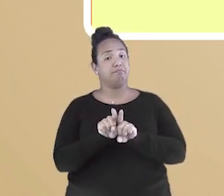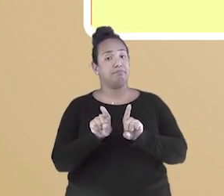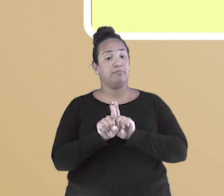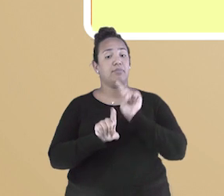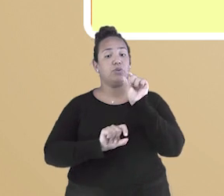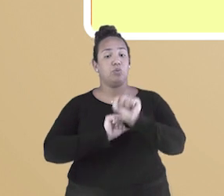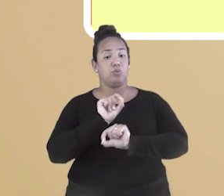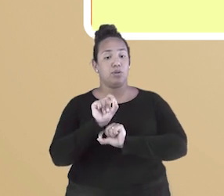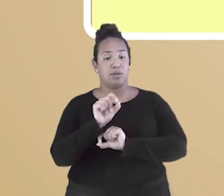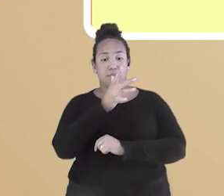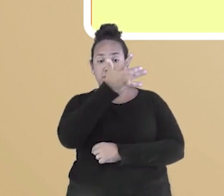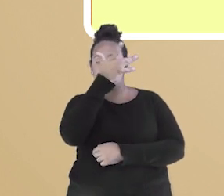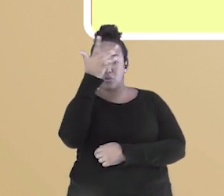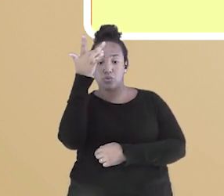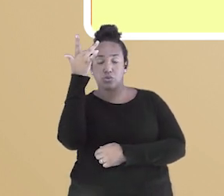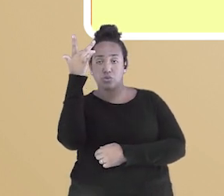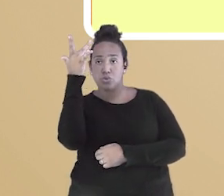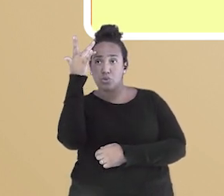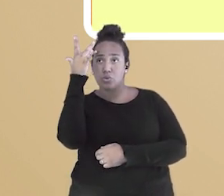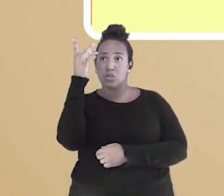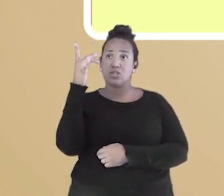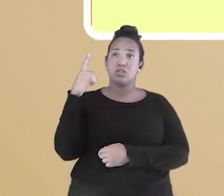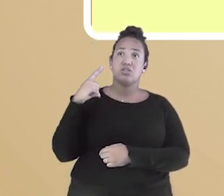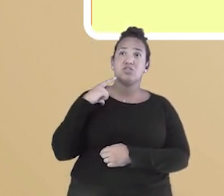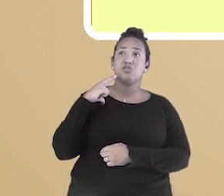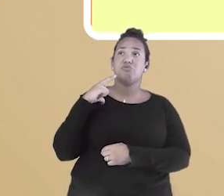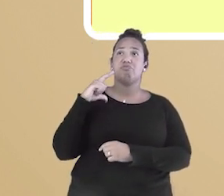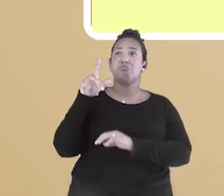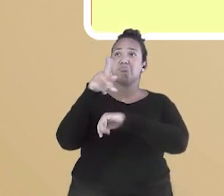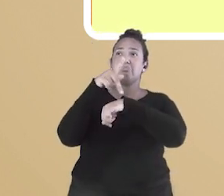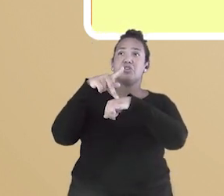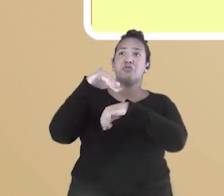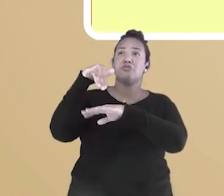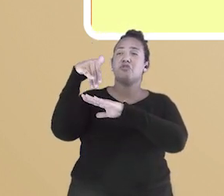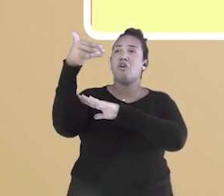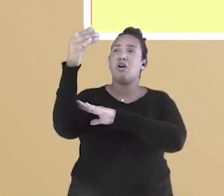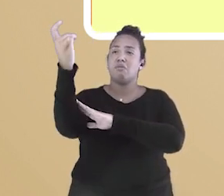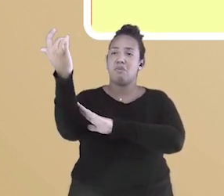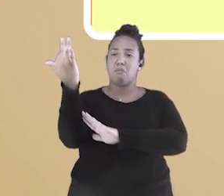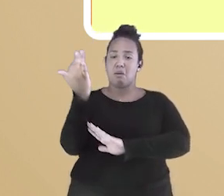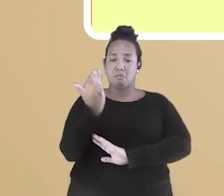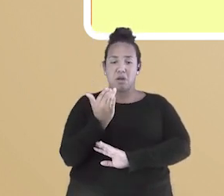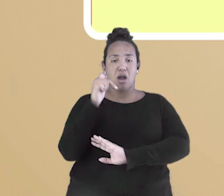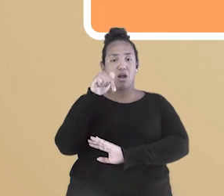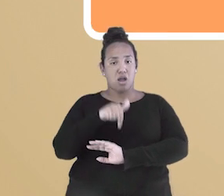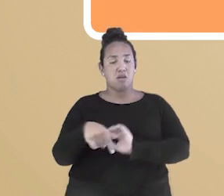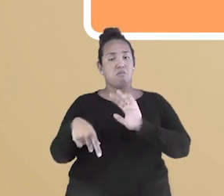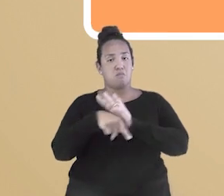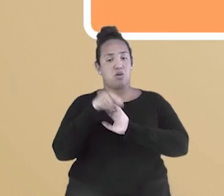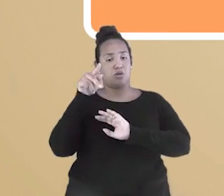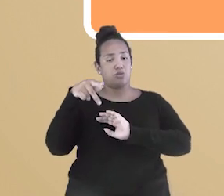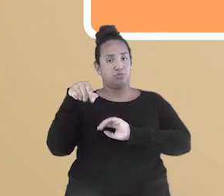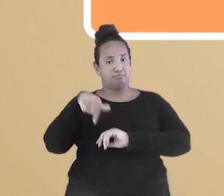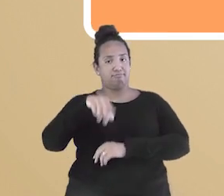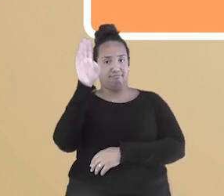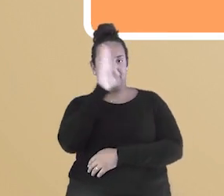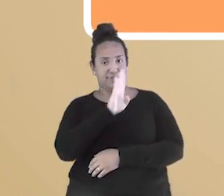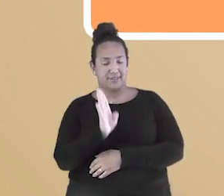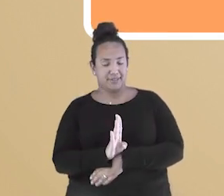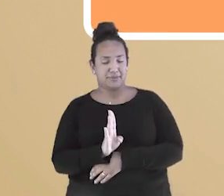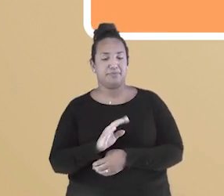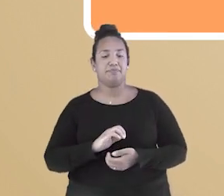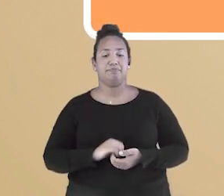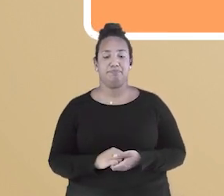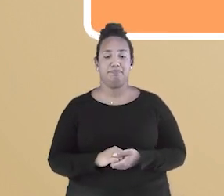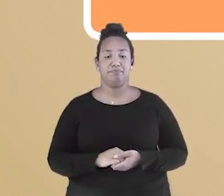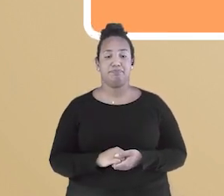passariam a ser brasileiros. Ah, e as províncias passaram a se chamar Estados. Claro que não podia faltar